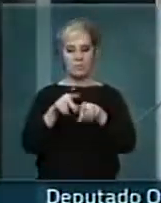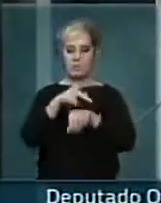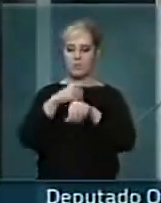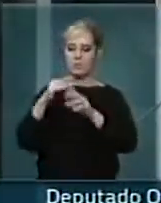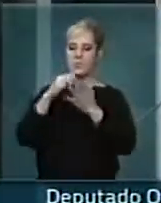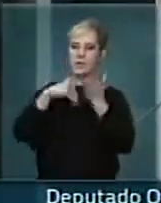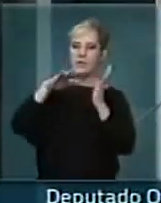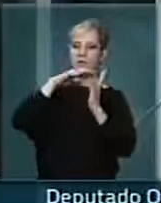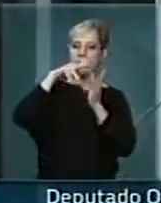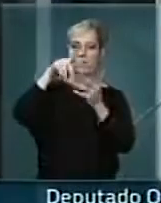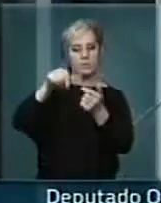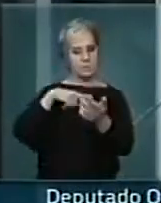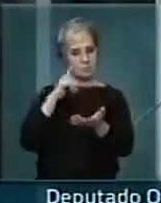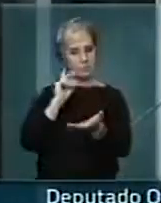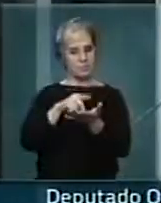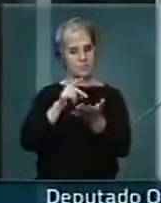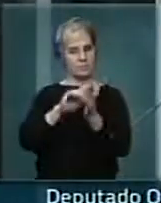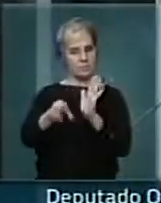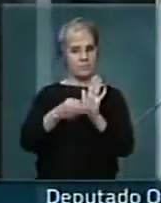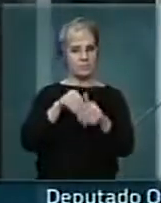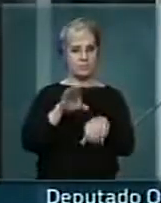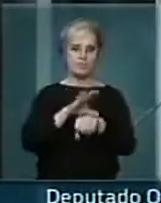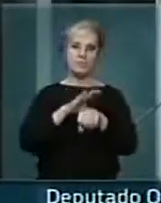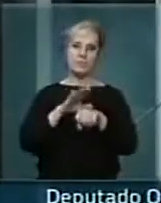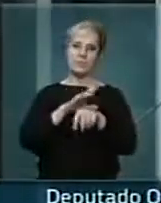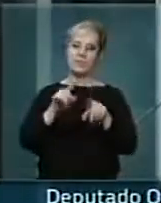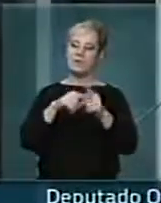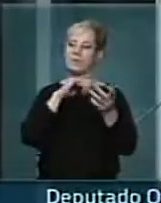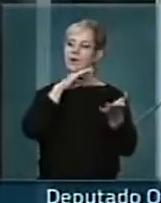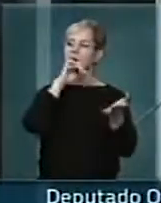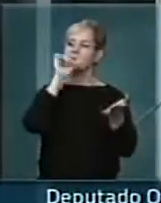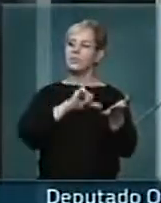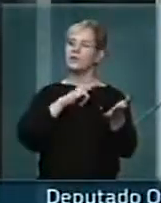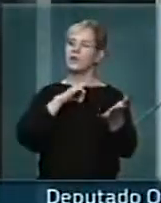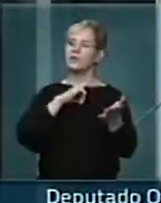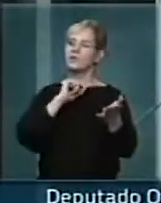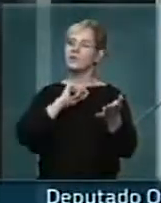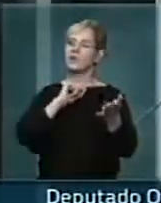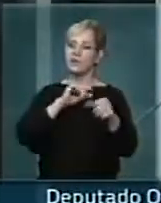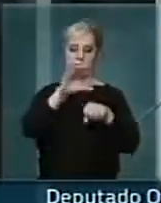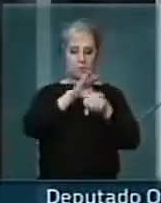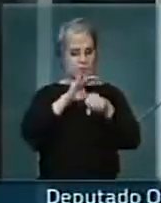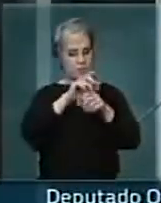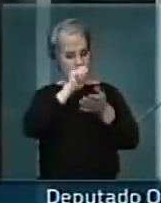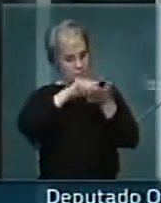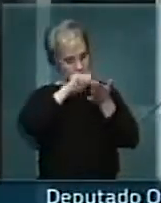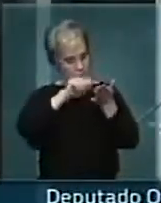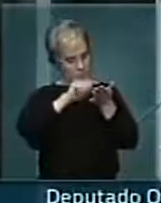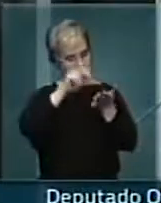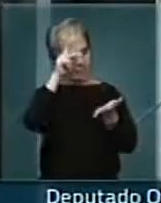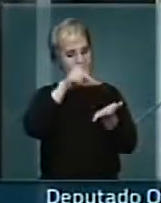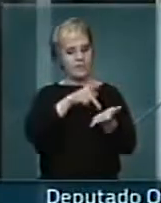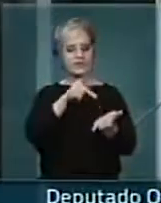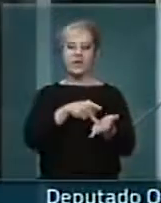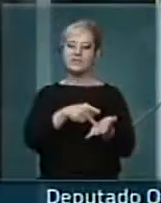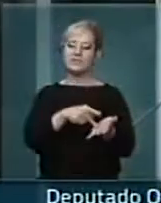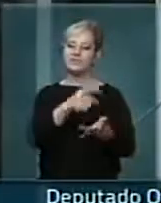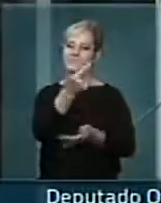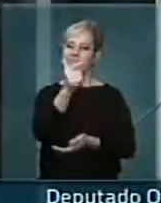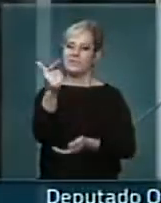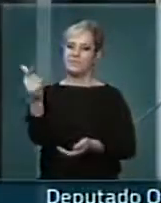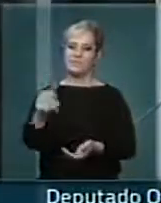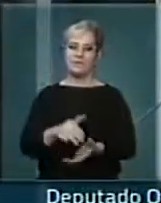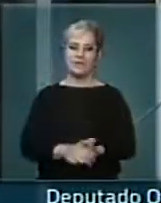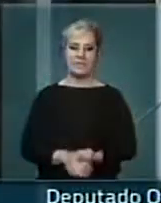como um todo, assim estabelece. O drama é entre o que está escrito e entre o que é de verdade o real, o